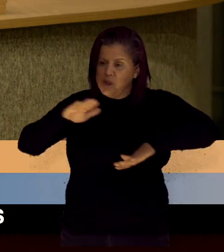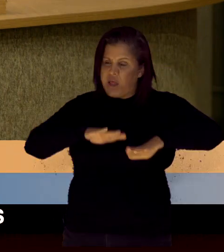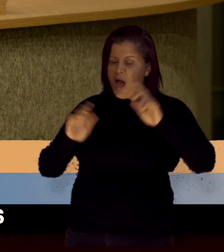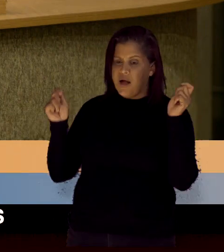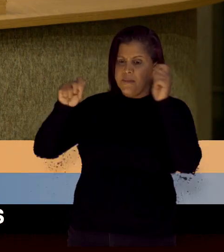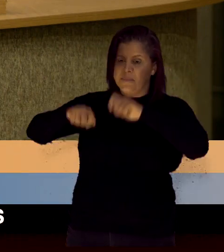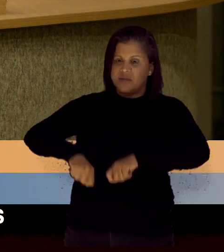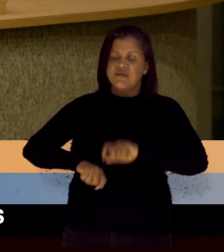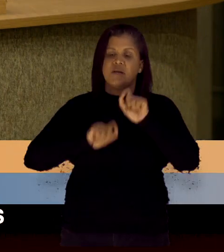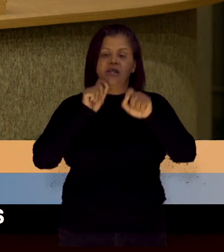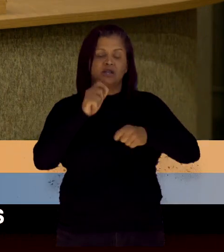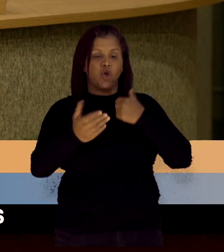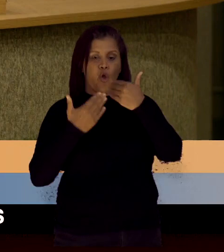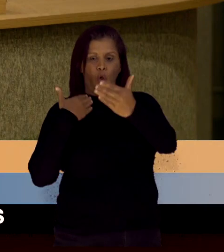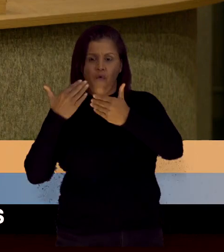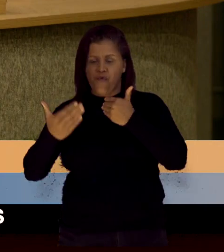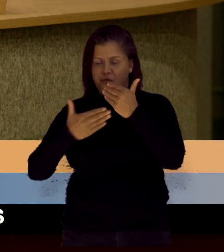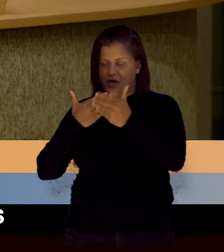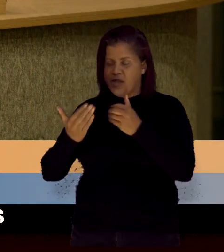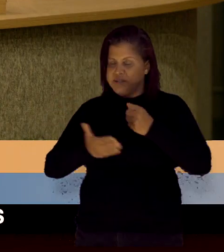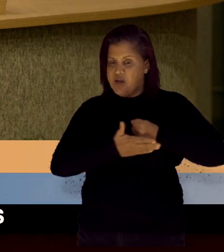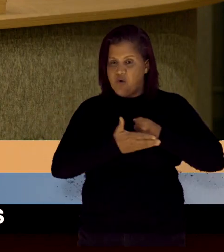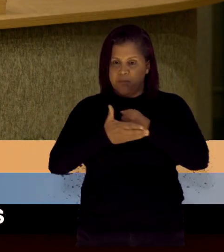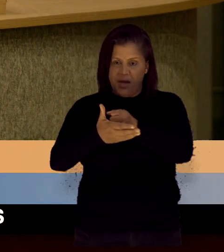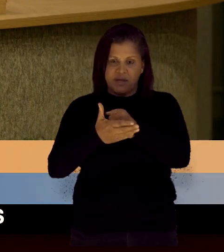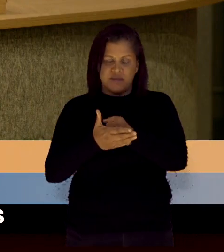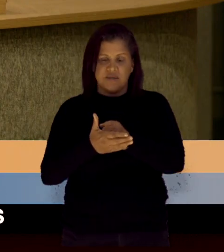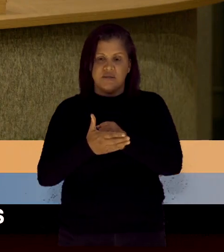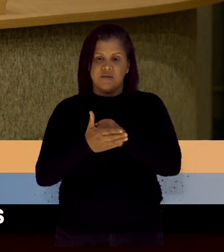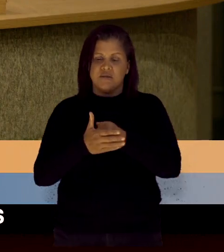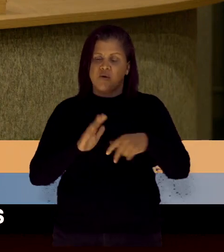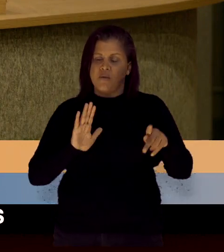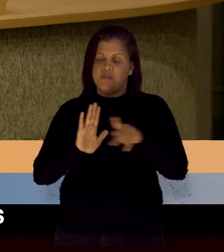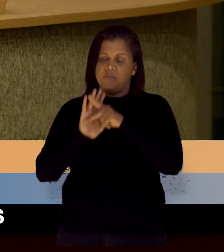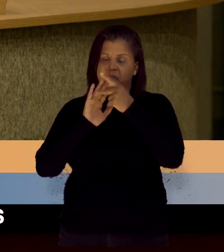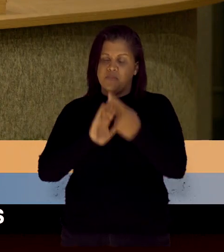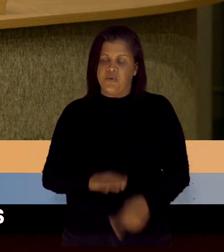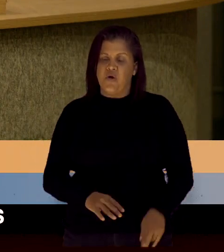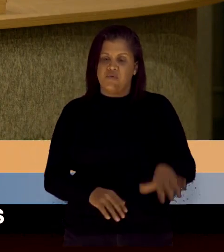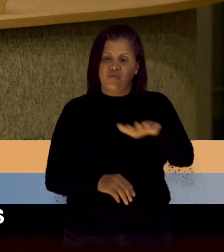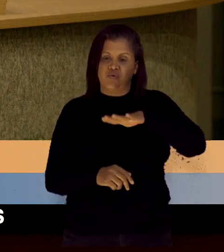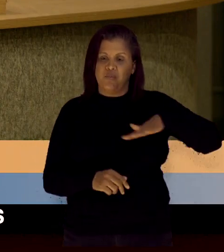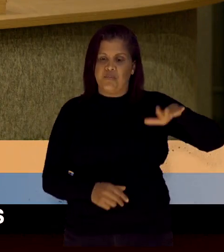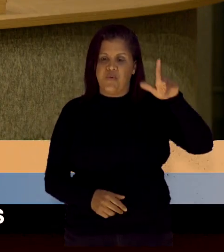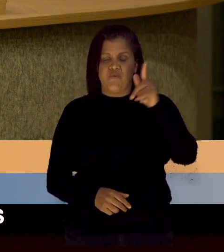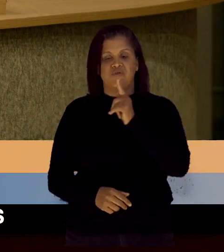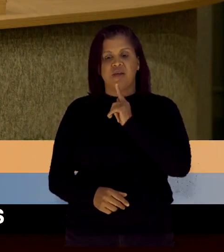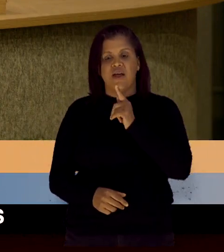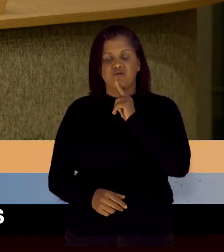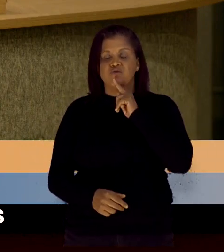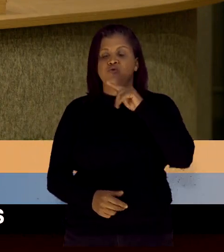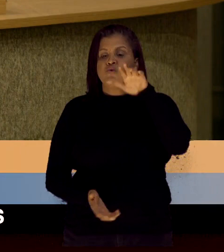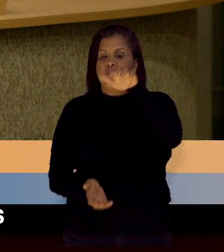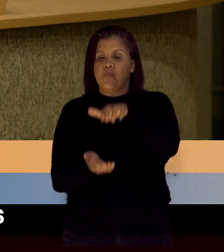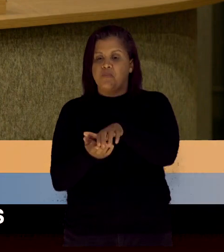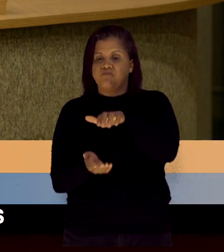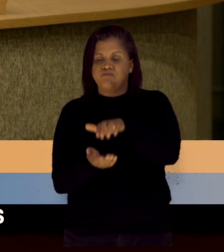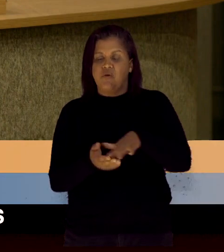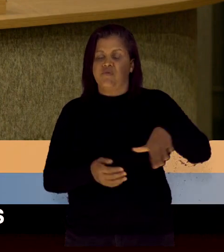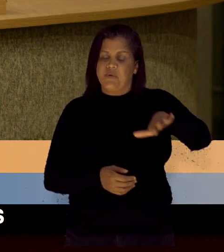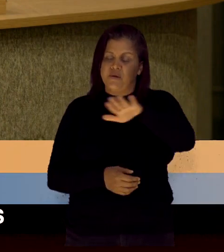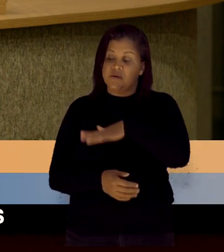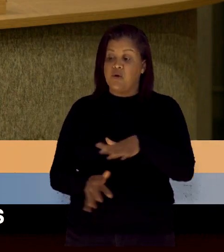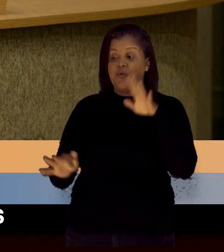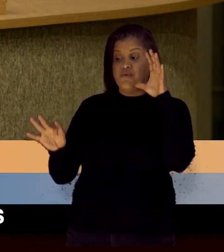capacidade de diálogo e cooperação em pró do povo de garanhuns, do povo pernambucano e o FIG, inclusive,